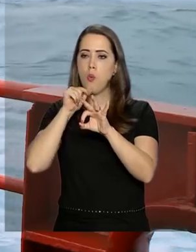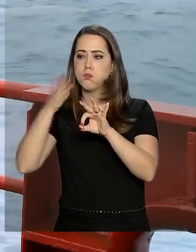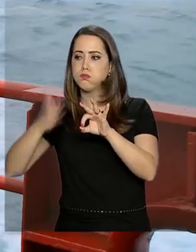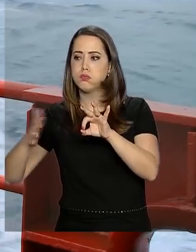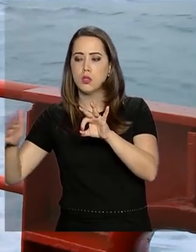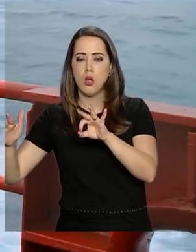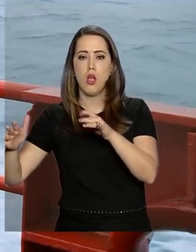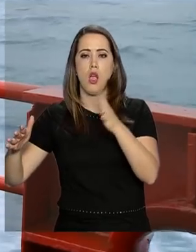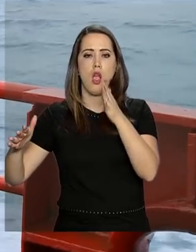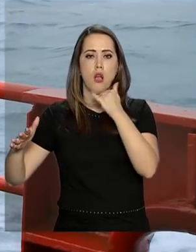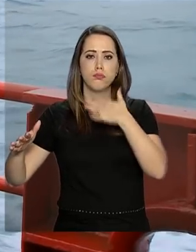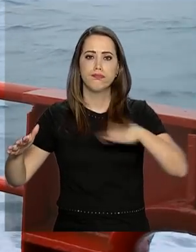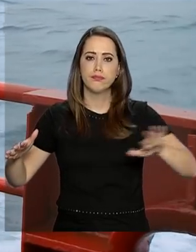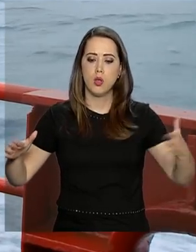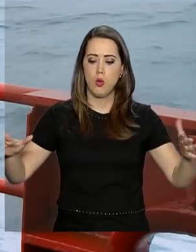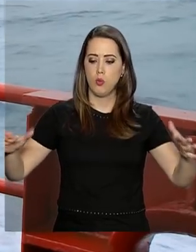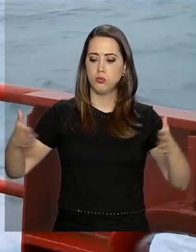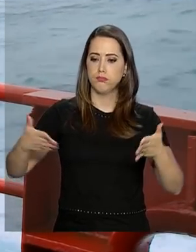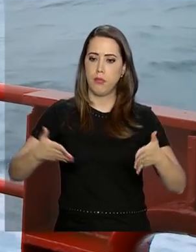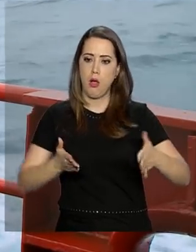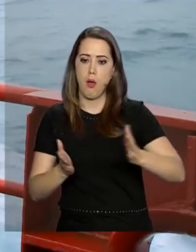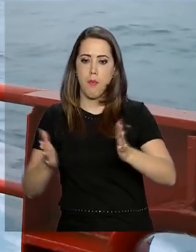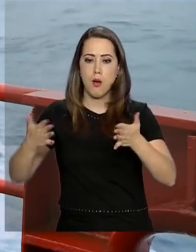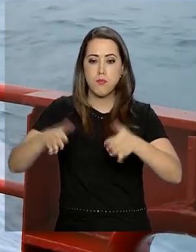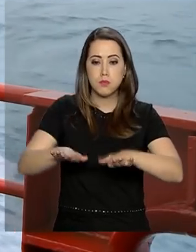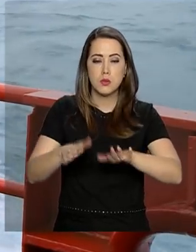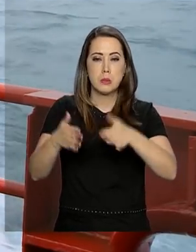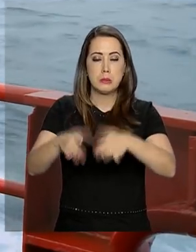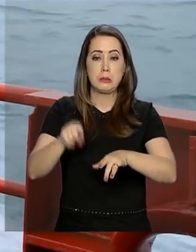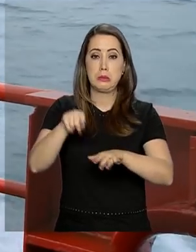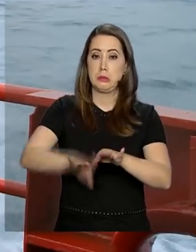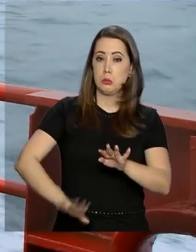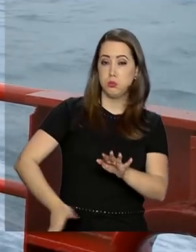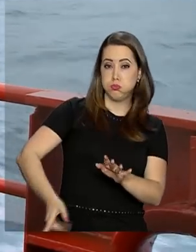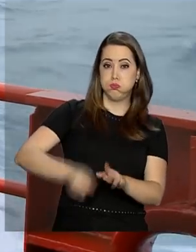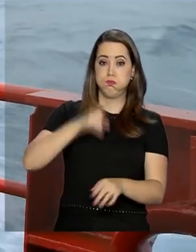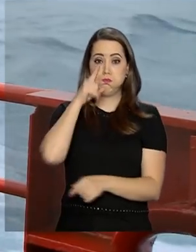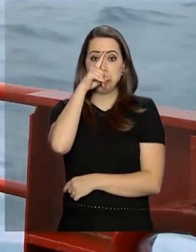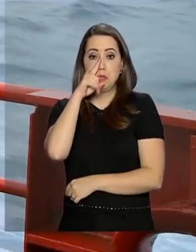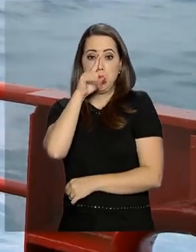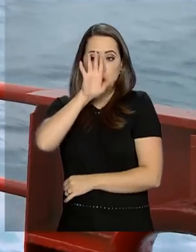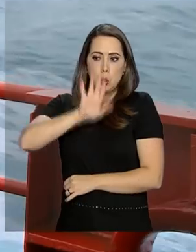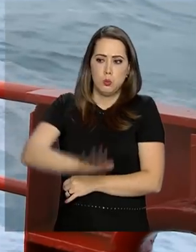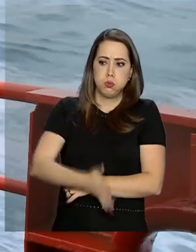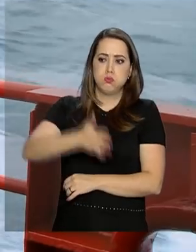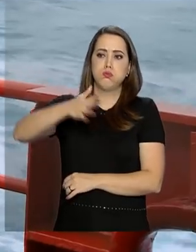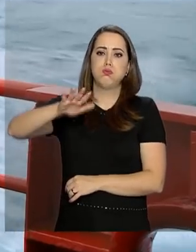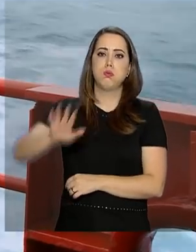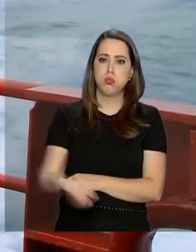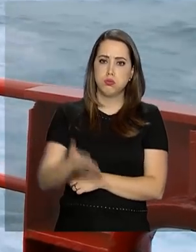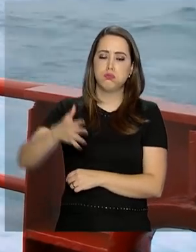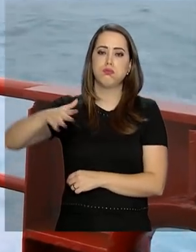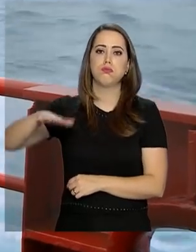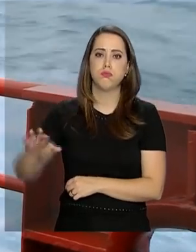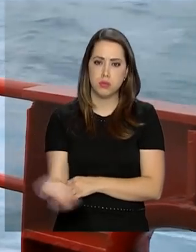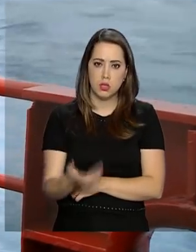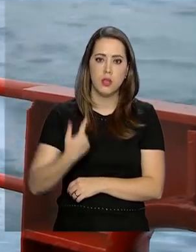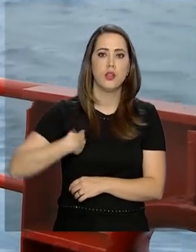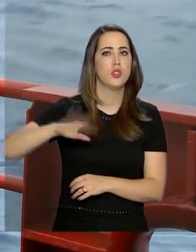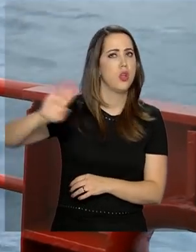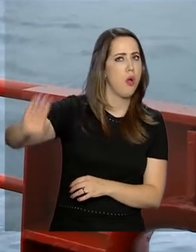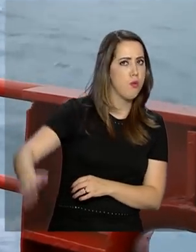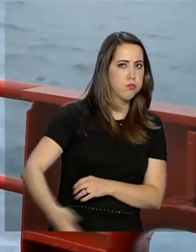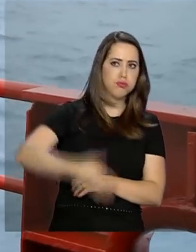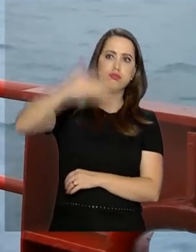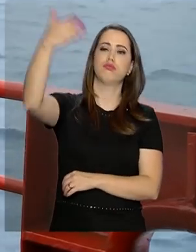Pacífico. Esse aqui é considerado um dos mares mais revoltos do planeta. Durante a nossa travessia, nós enfrentamos ondas que